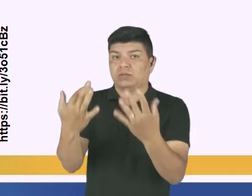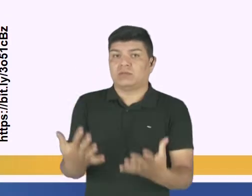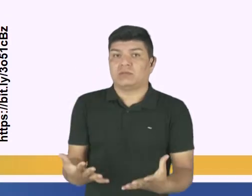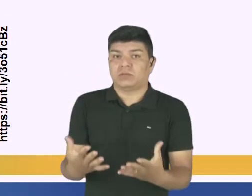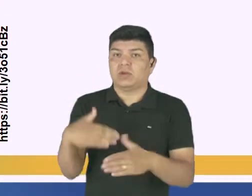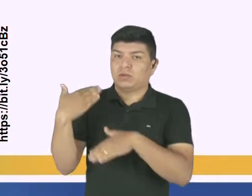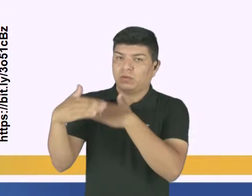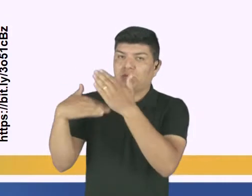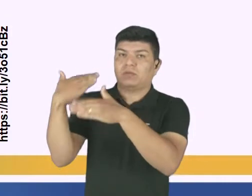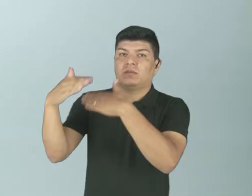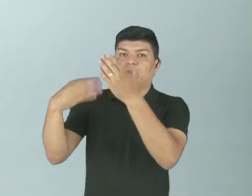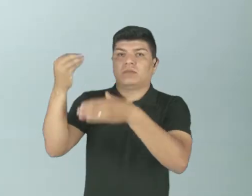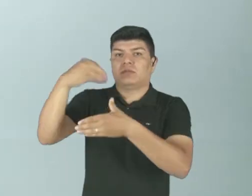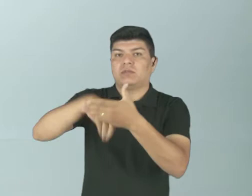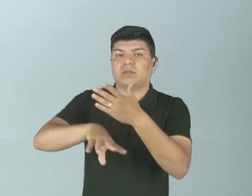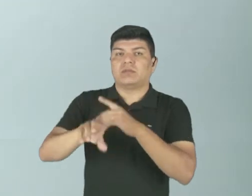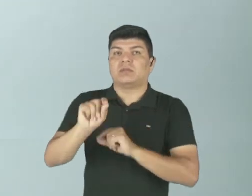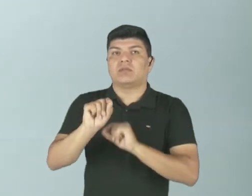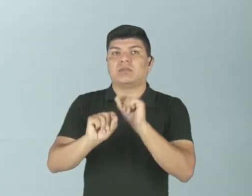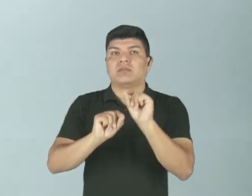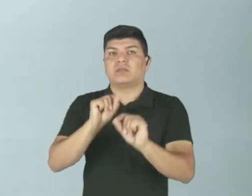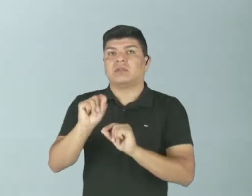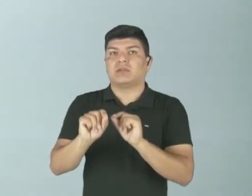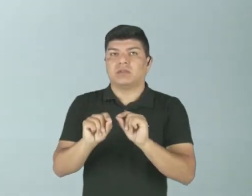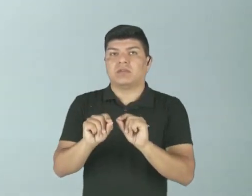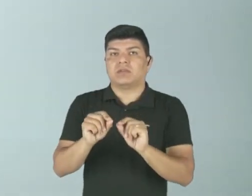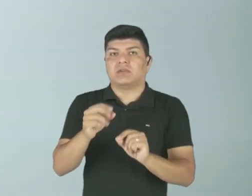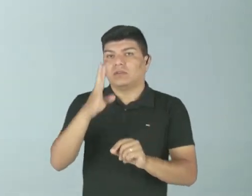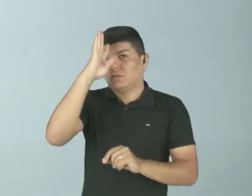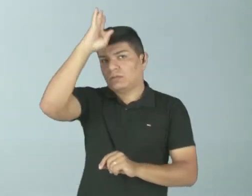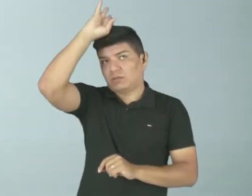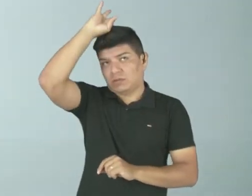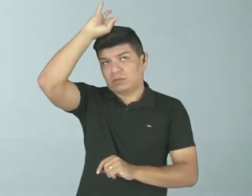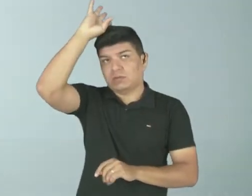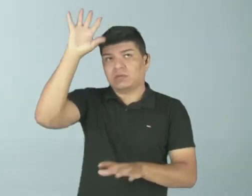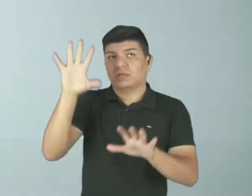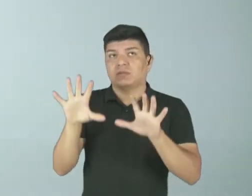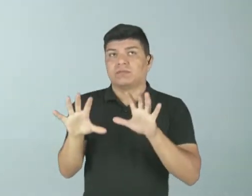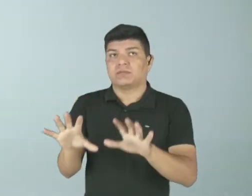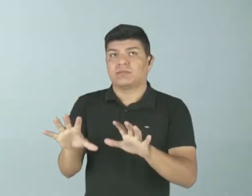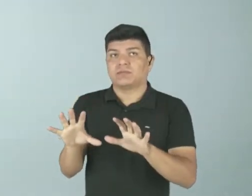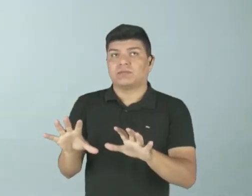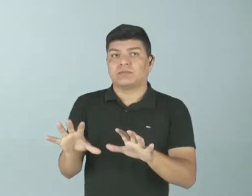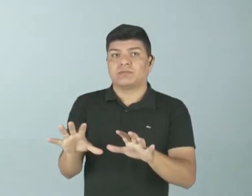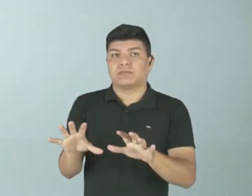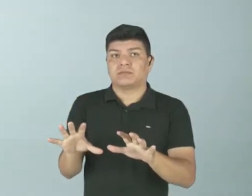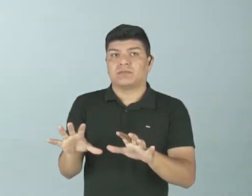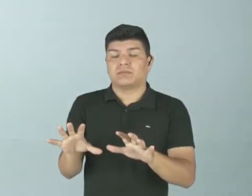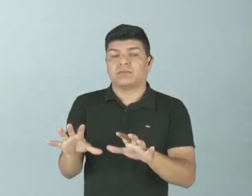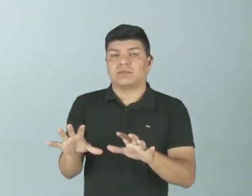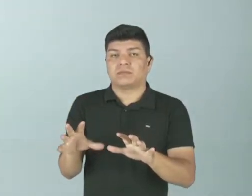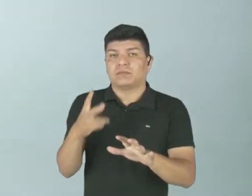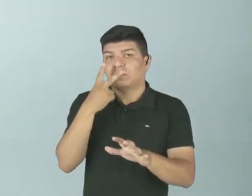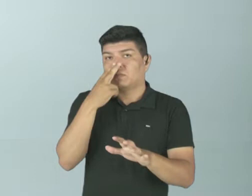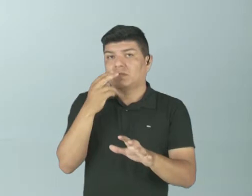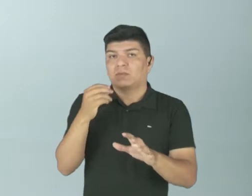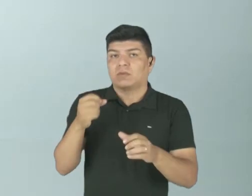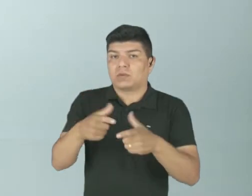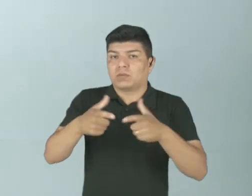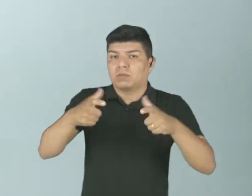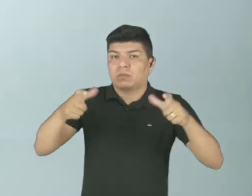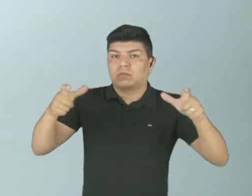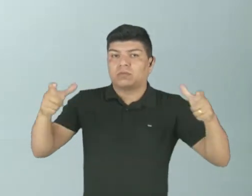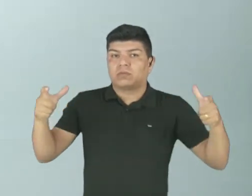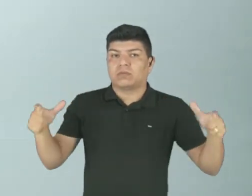evoluiu dentro do seio romano. E ele foi se difundindo,